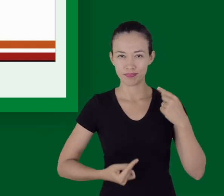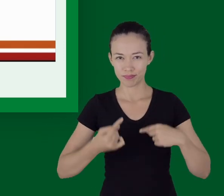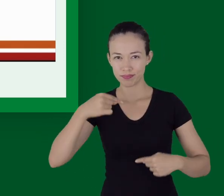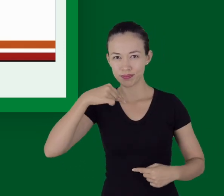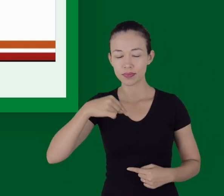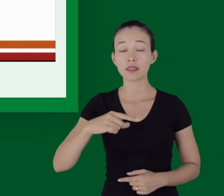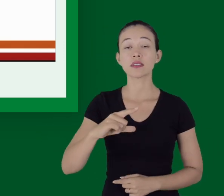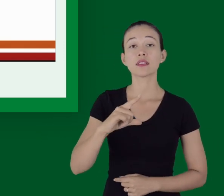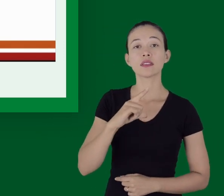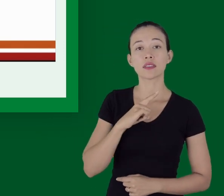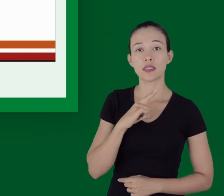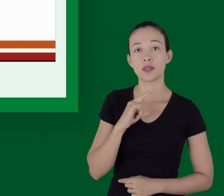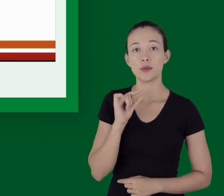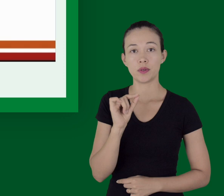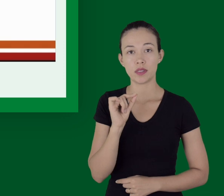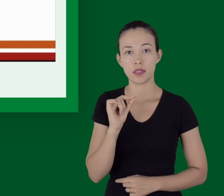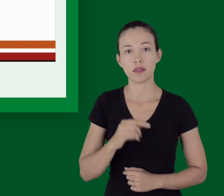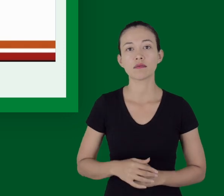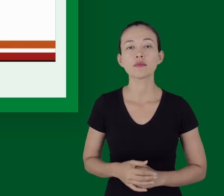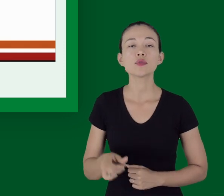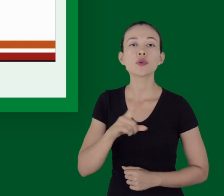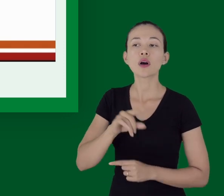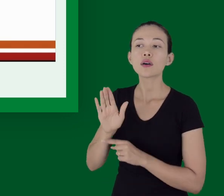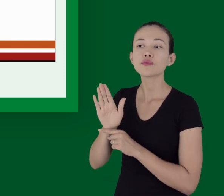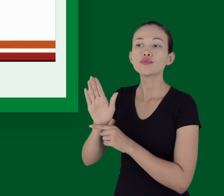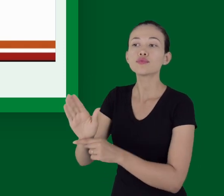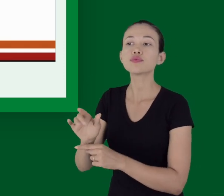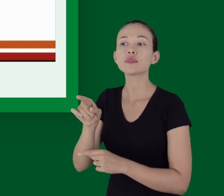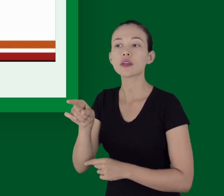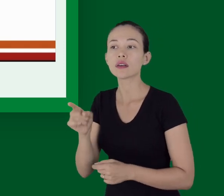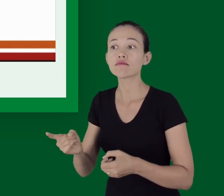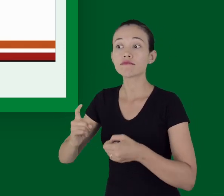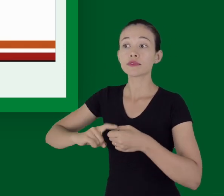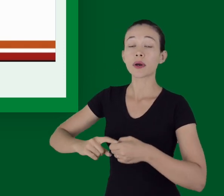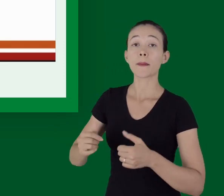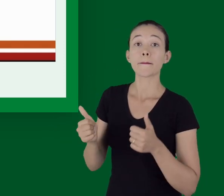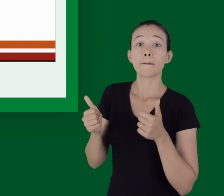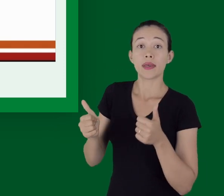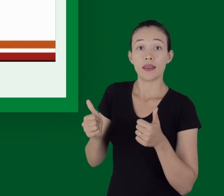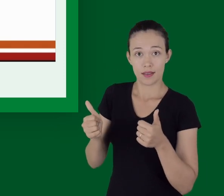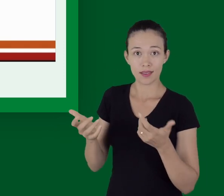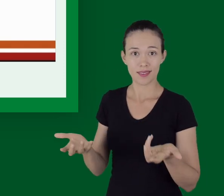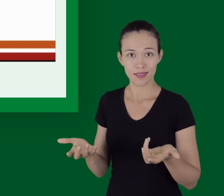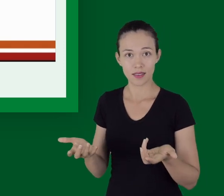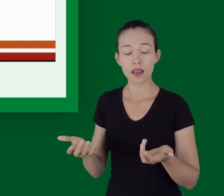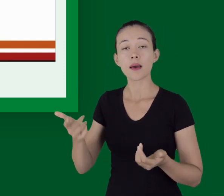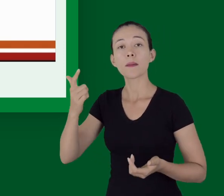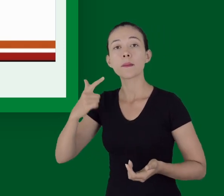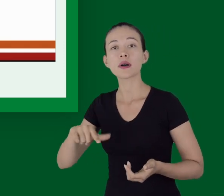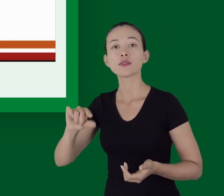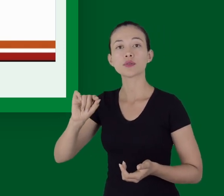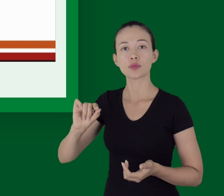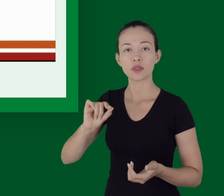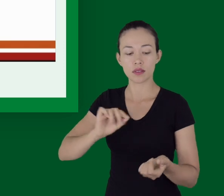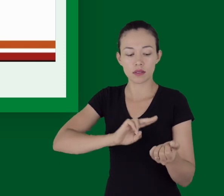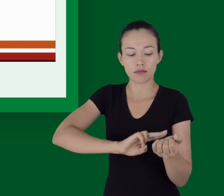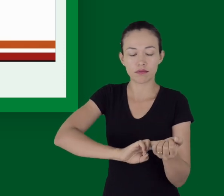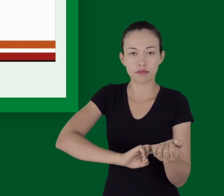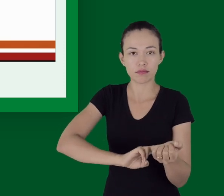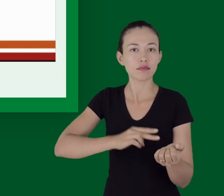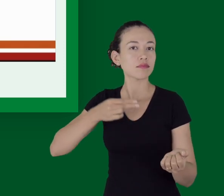Dentro do C, a gente vai ter... A vai explicar como se faz uma reanimação de alta qualidade e adequada a palpação de pulsos.